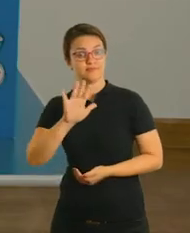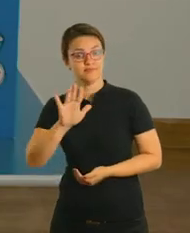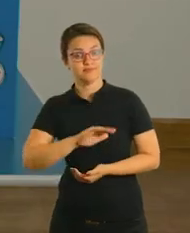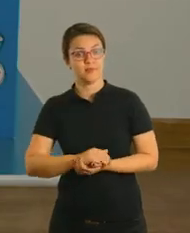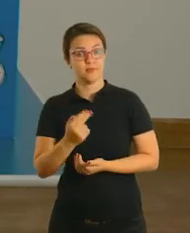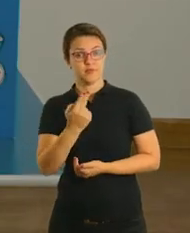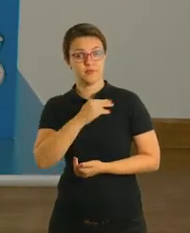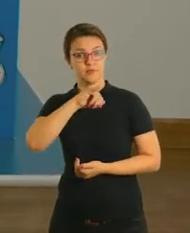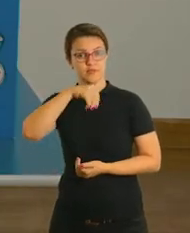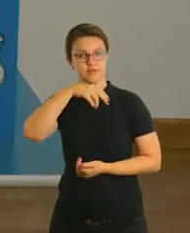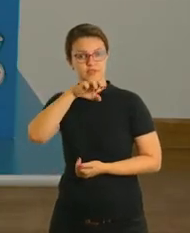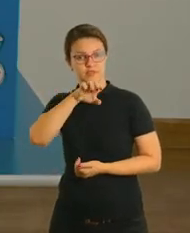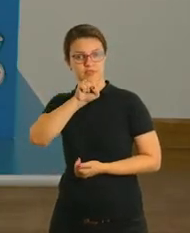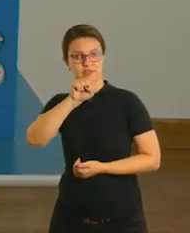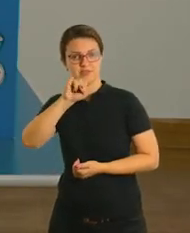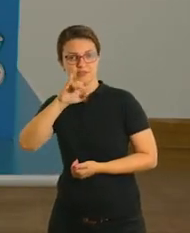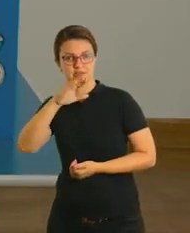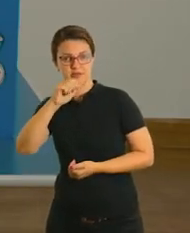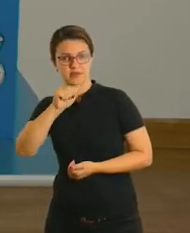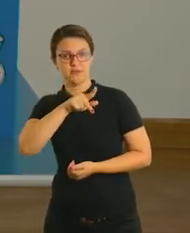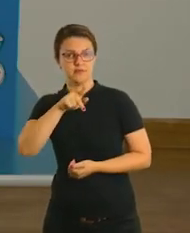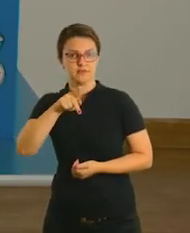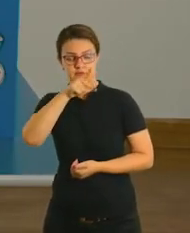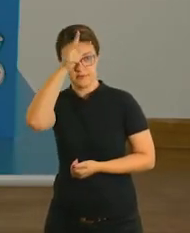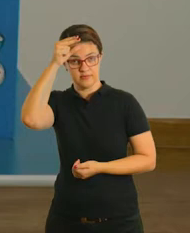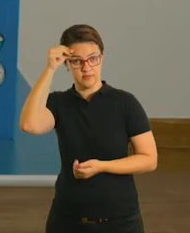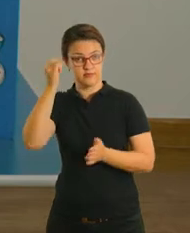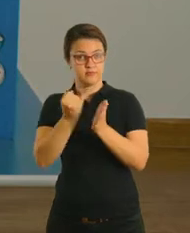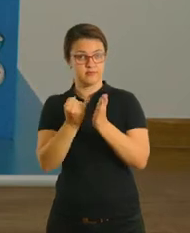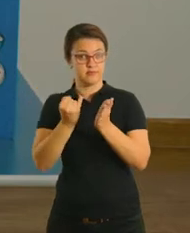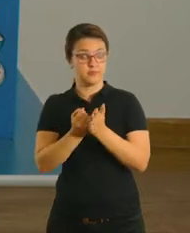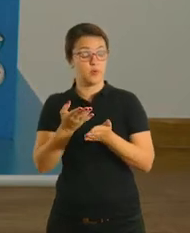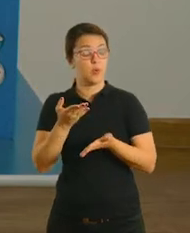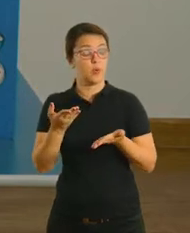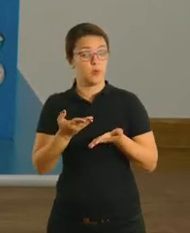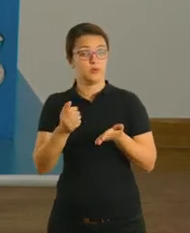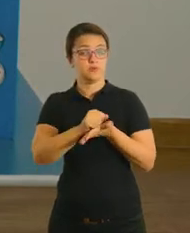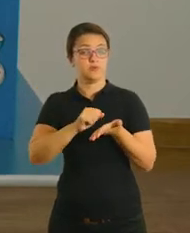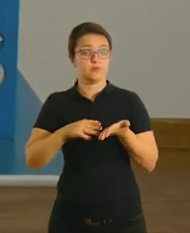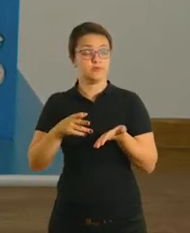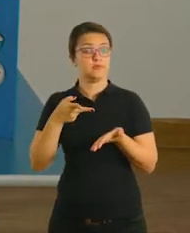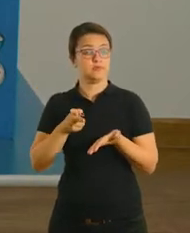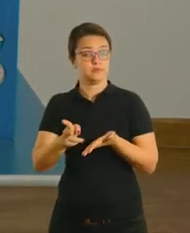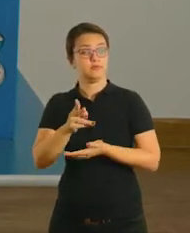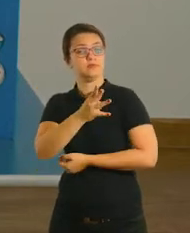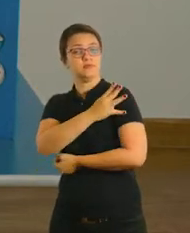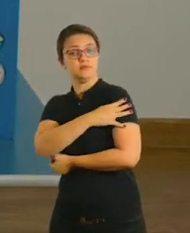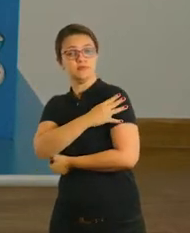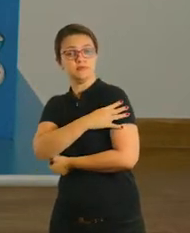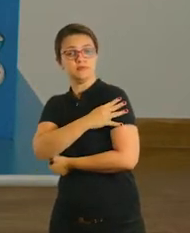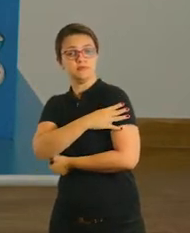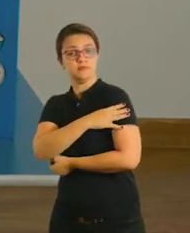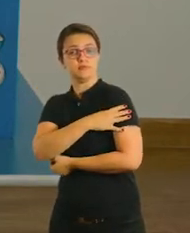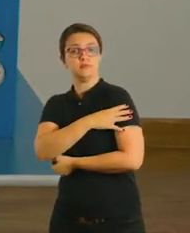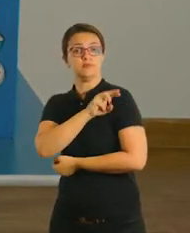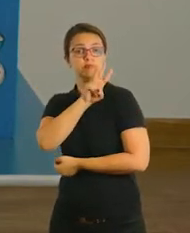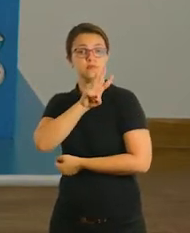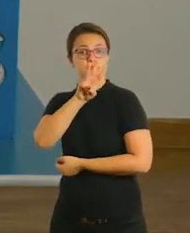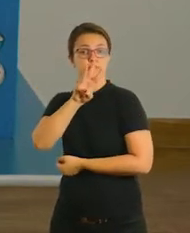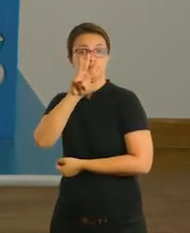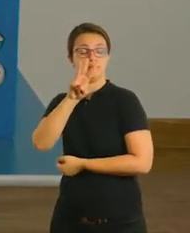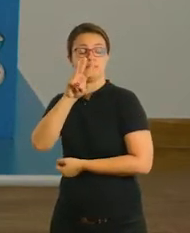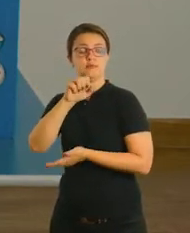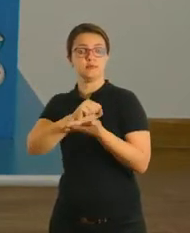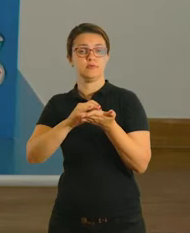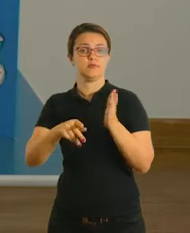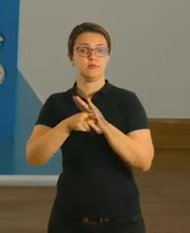Olá, sou a Jéssica, professora da Rede Municipal de Itapevi. Hoje eu vim dar continuidade para os alunos do quarto ano no link Lição de